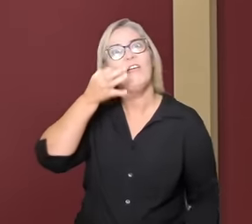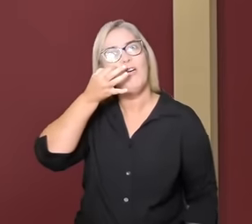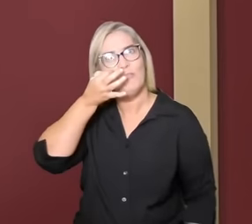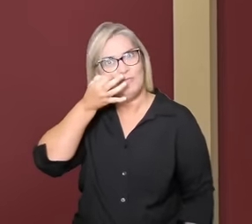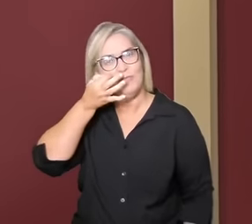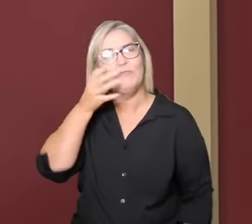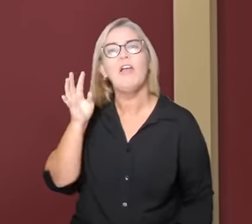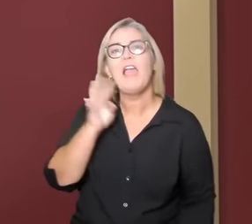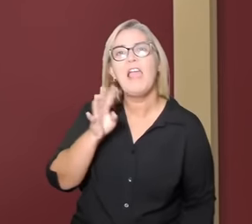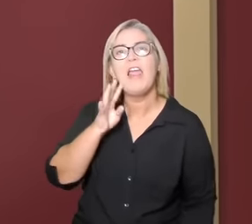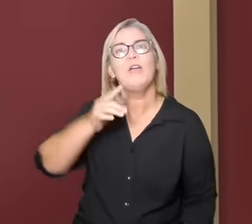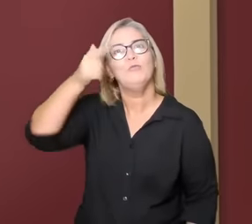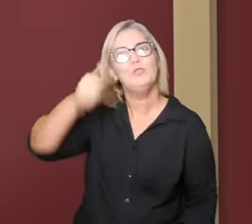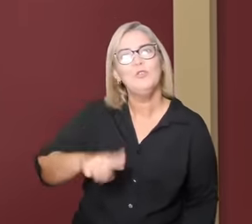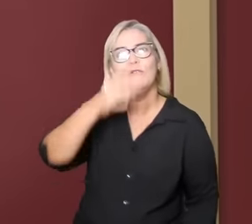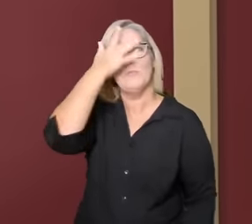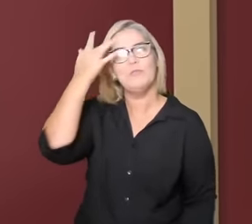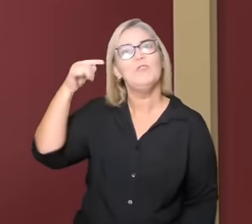novamente.